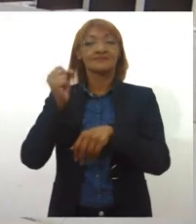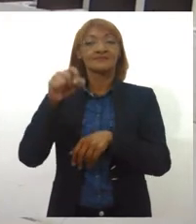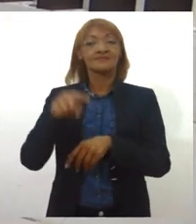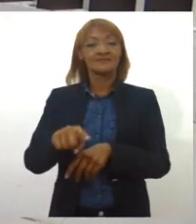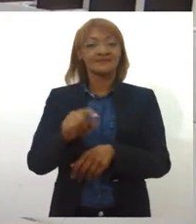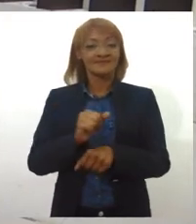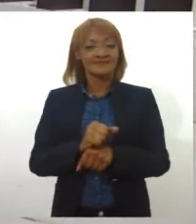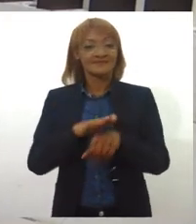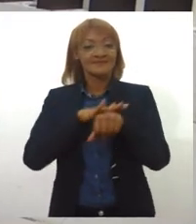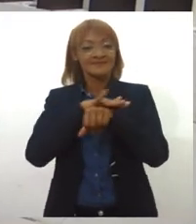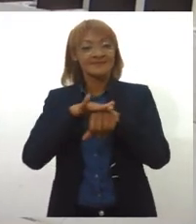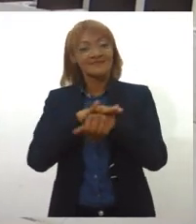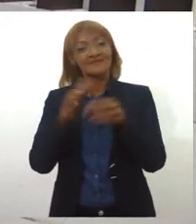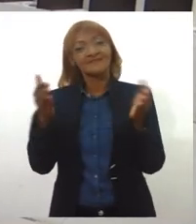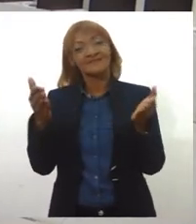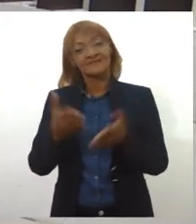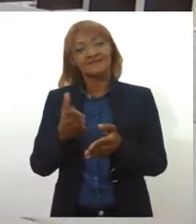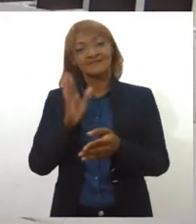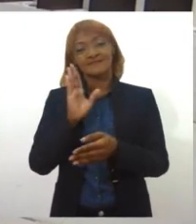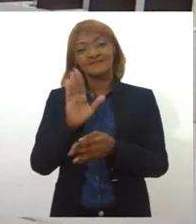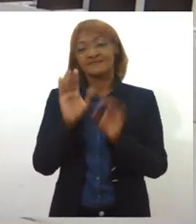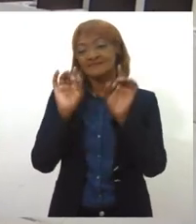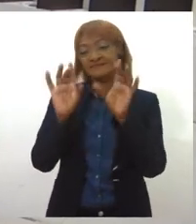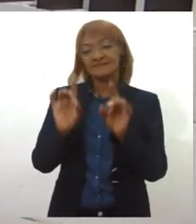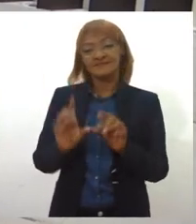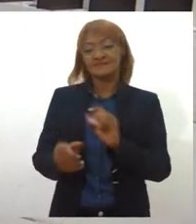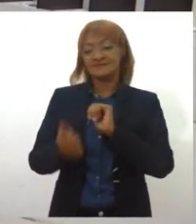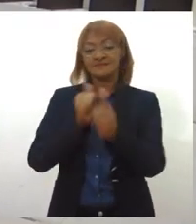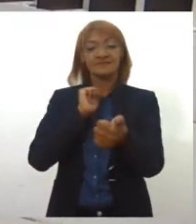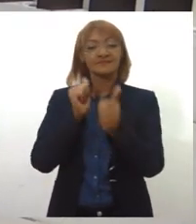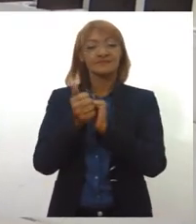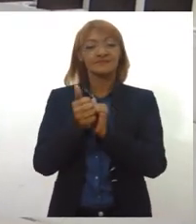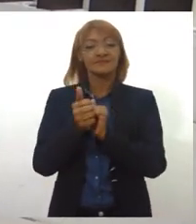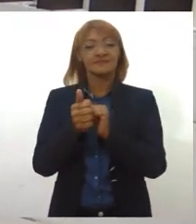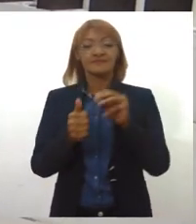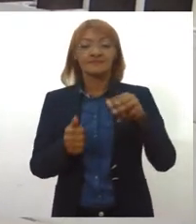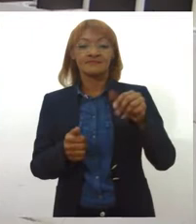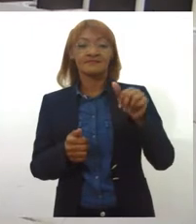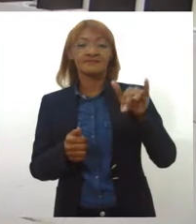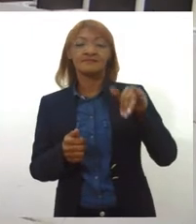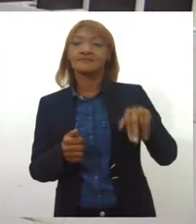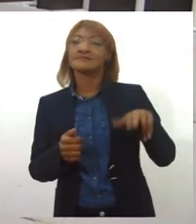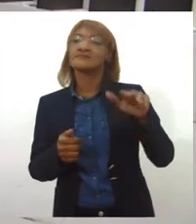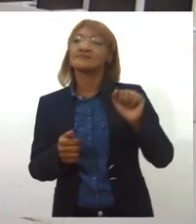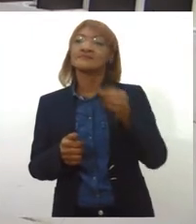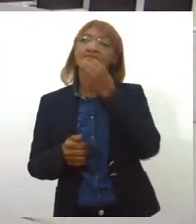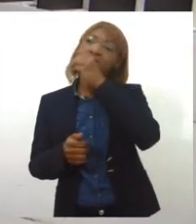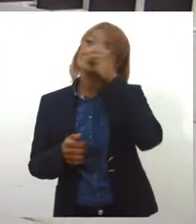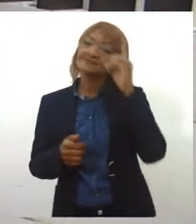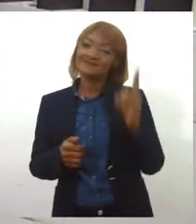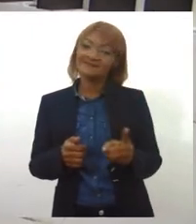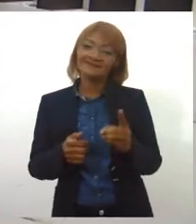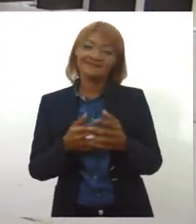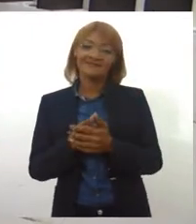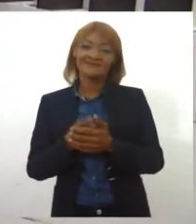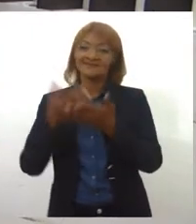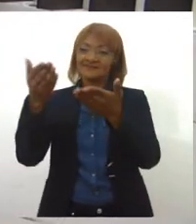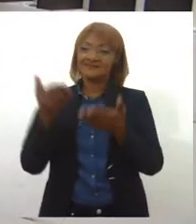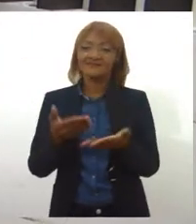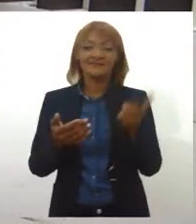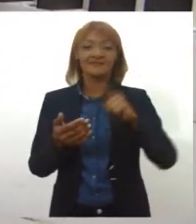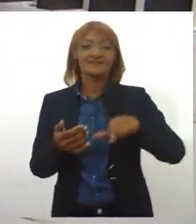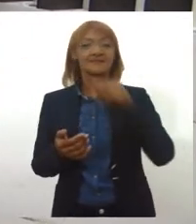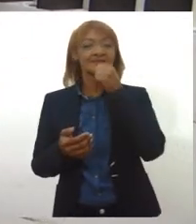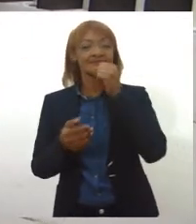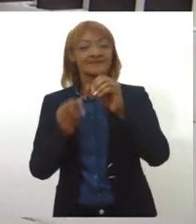evento, eu converso agora com a superintendente especial de esportes, Mariana Dantas. Muito bom dia, Mariana. Seja bem-vinda mais uma vez ao Jornal da